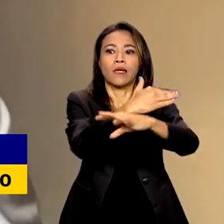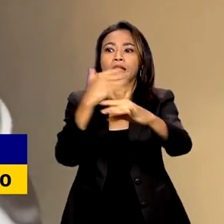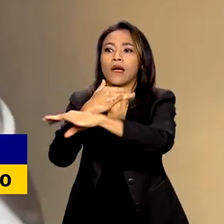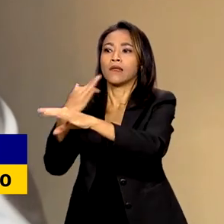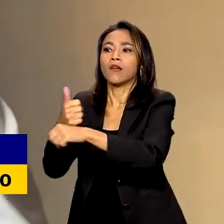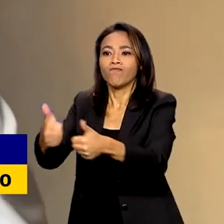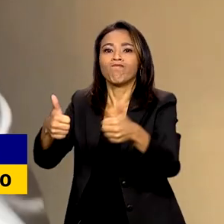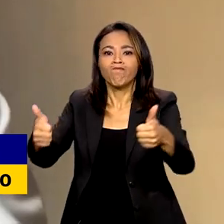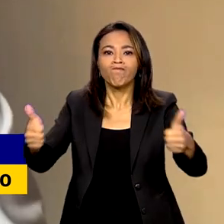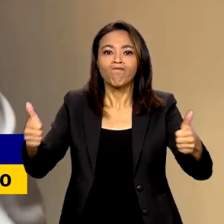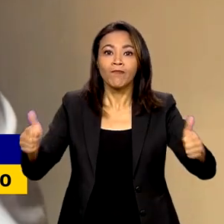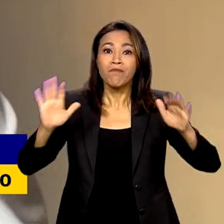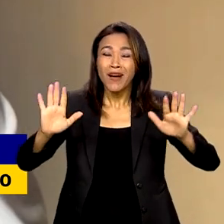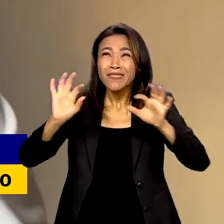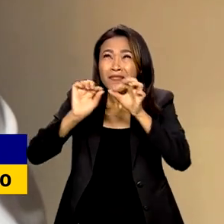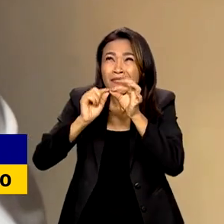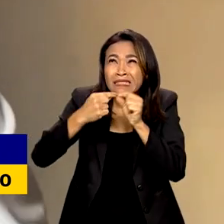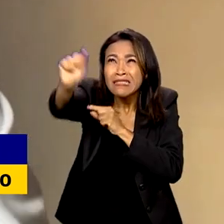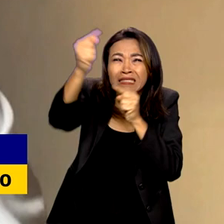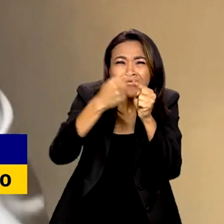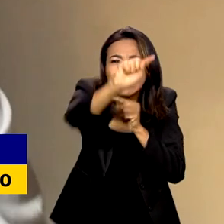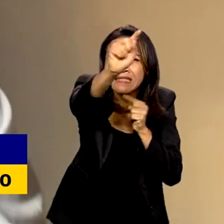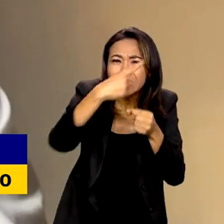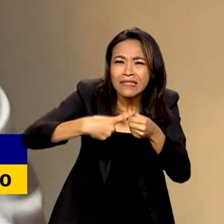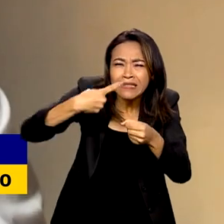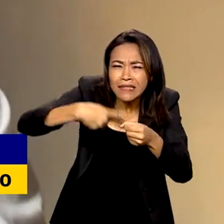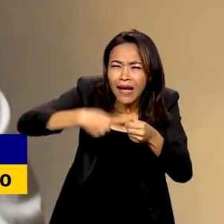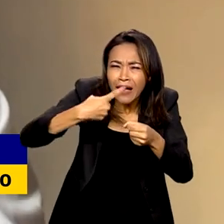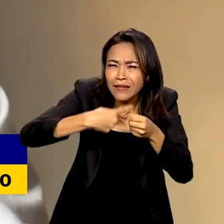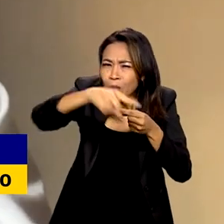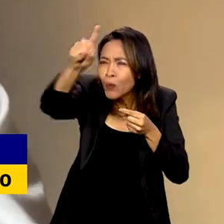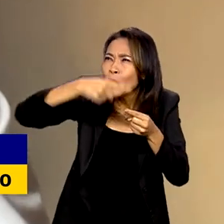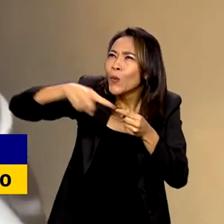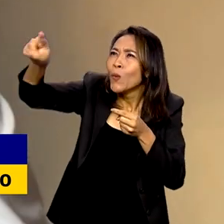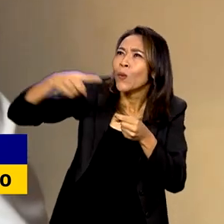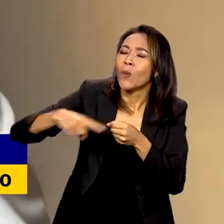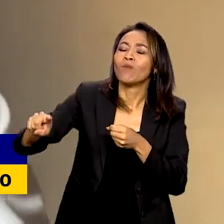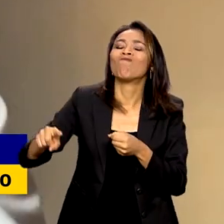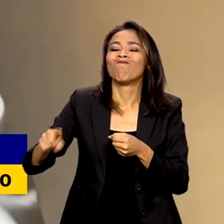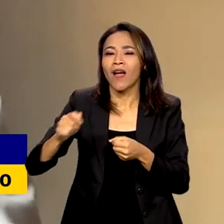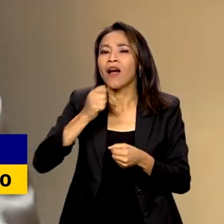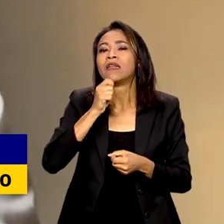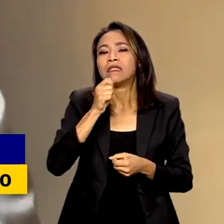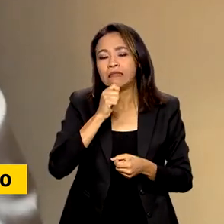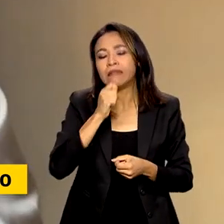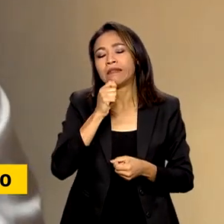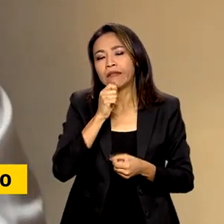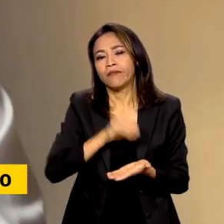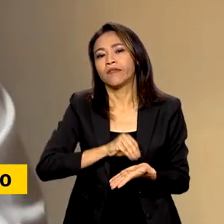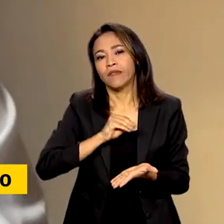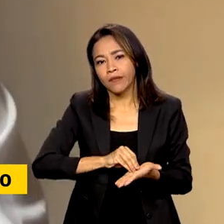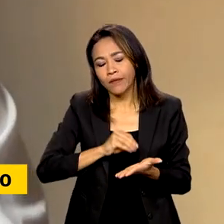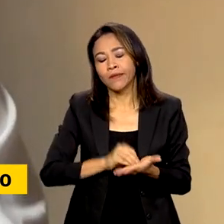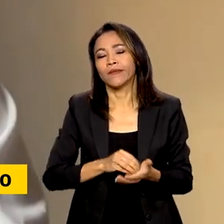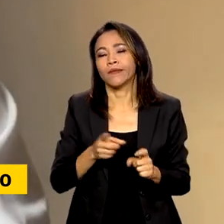profundo, o interior e regiões periféricas de grandes cidades continuam sendo um problema muito grande de provimento. Obrigado.